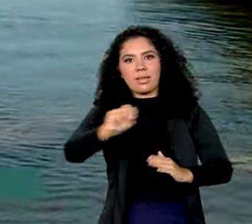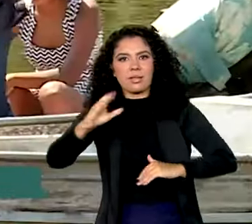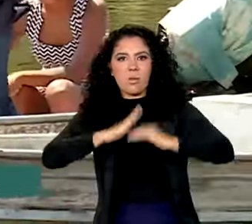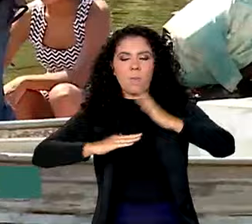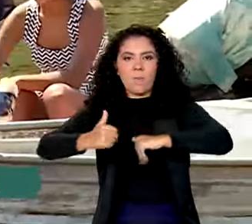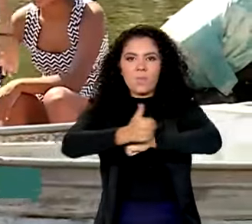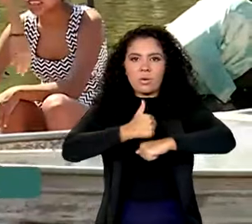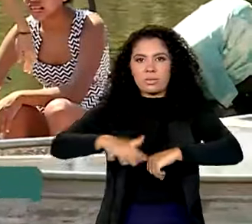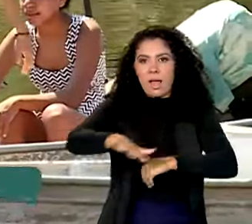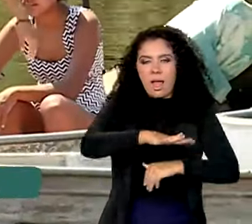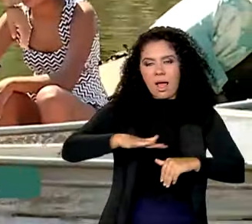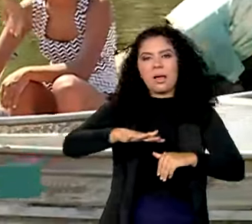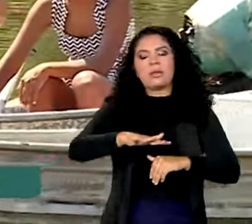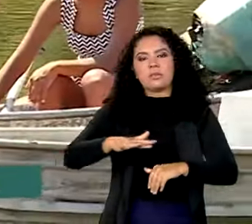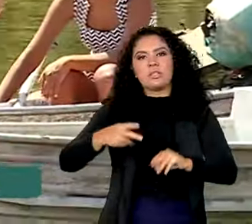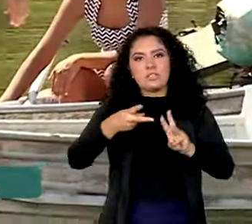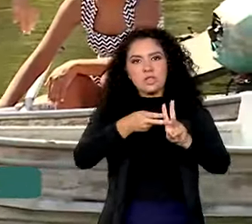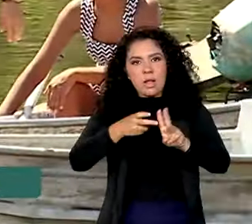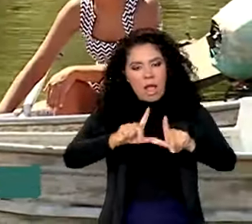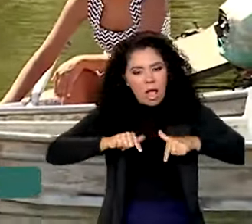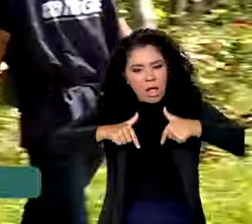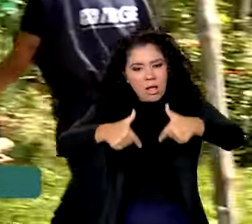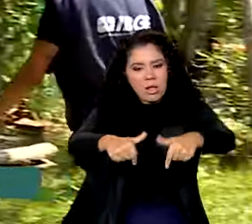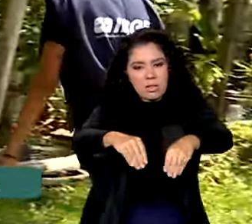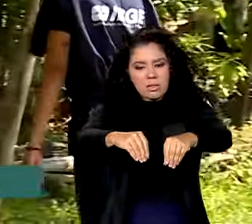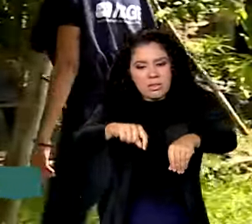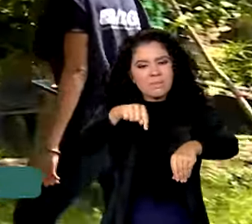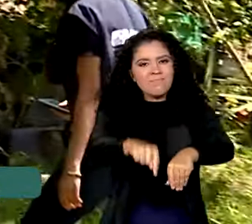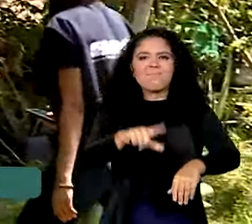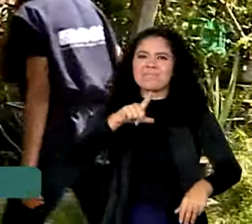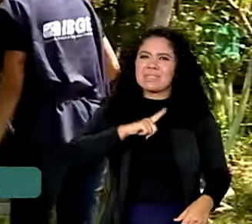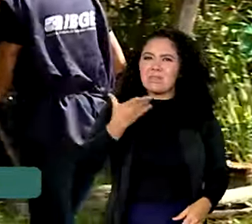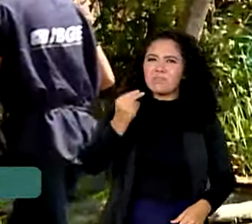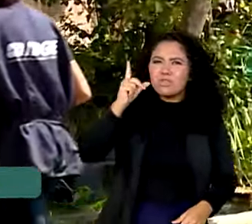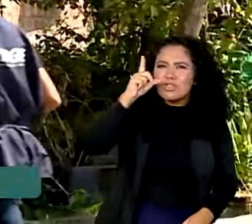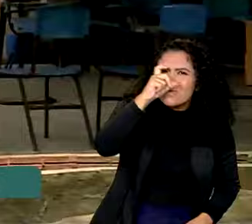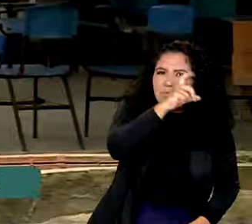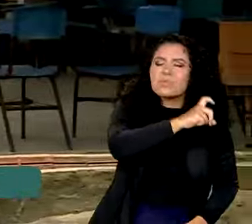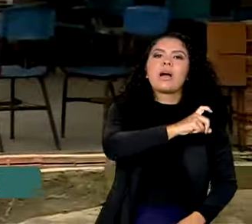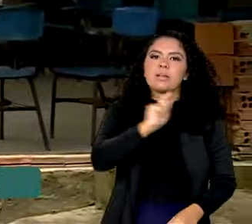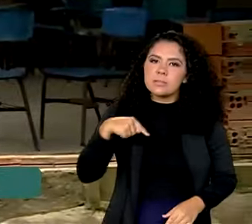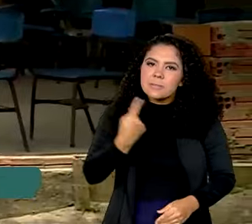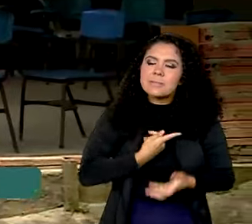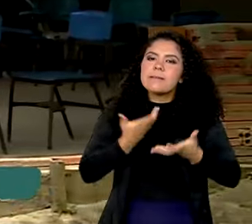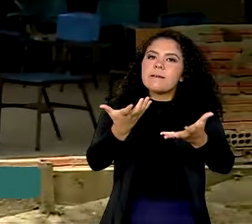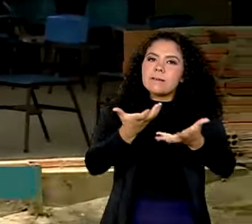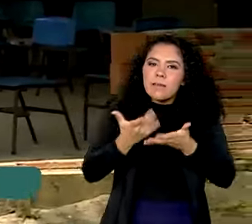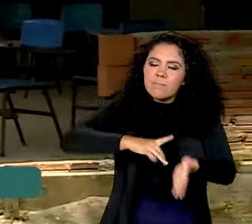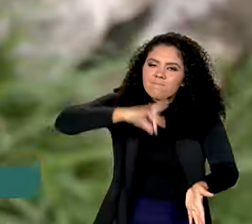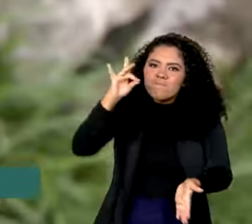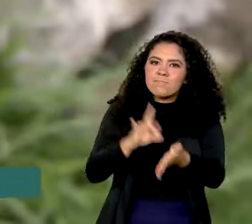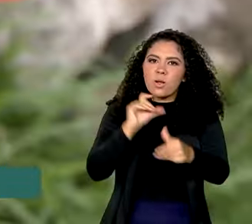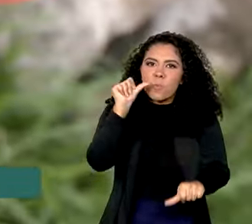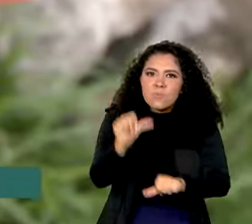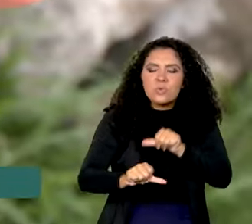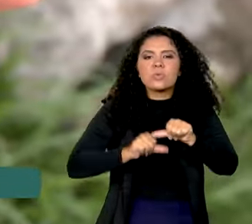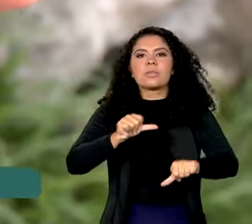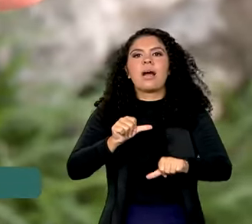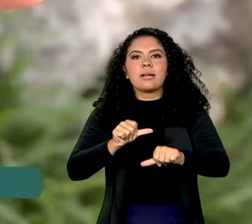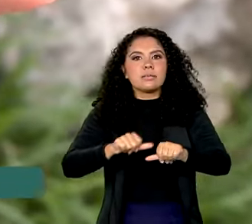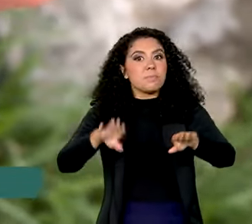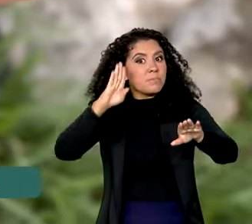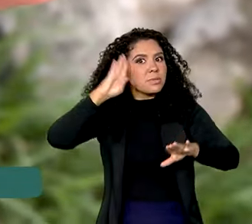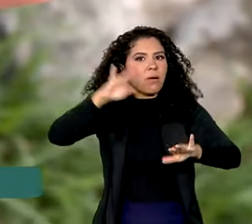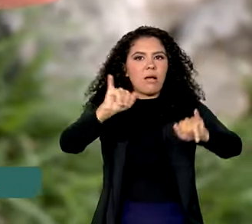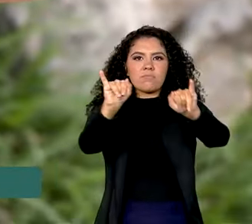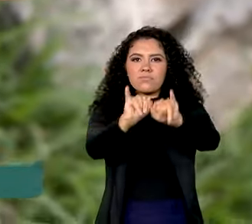atuando nesse território indígena, um território que tem muita dificuldade e nós queremos fazer uma mudança estratégica na infraestrutura